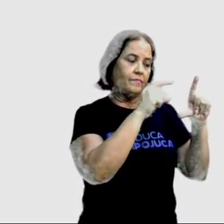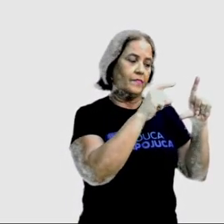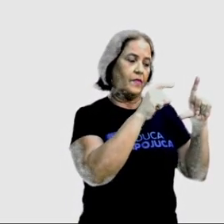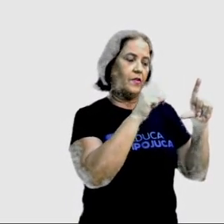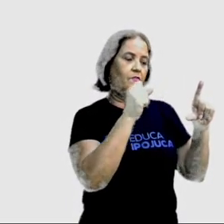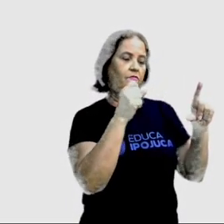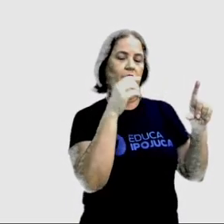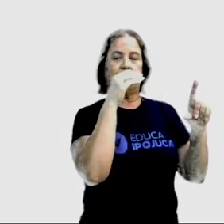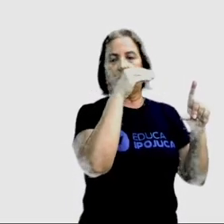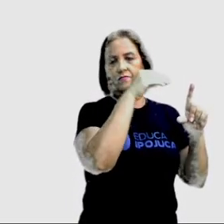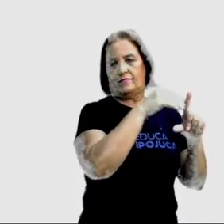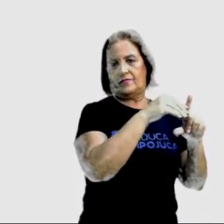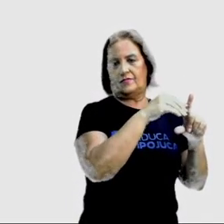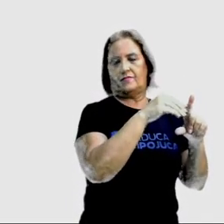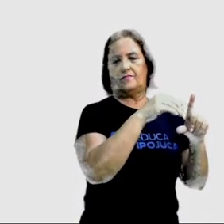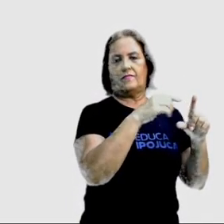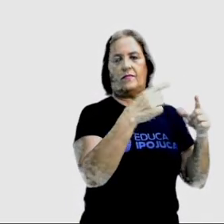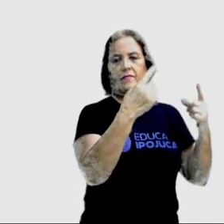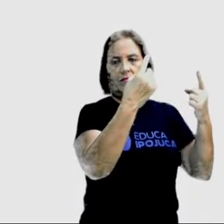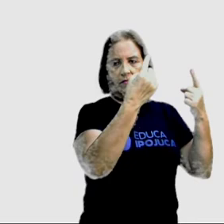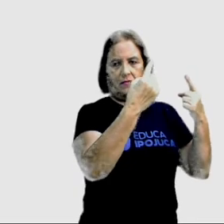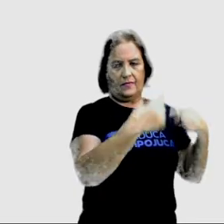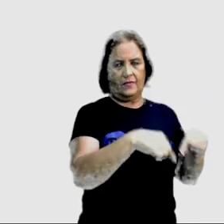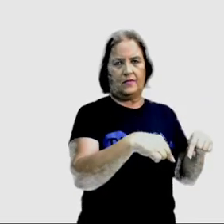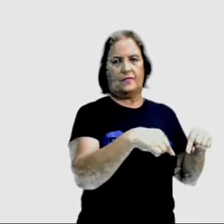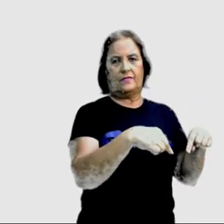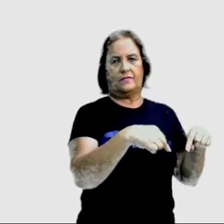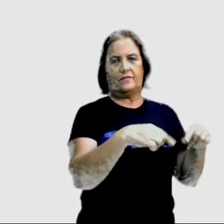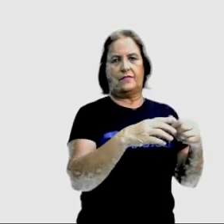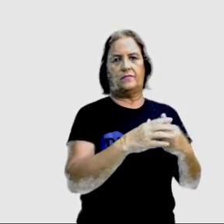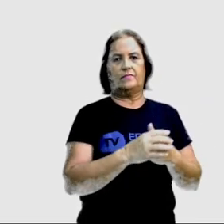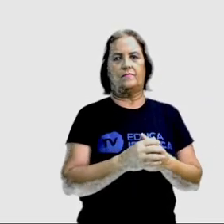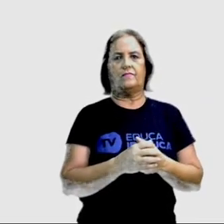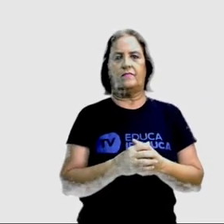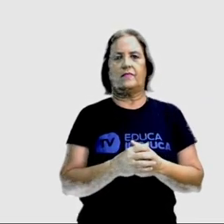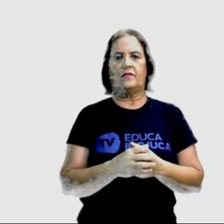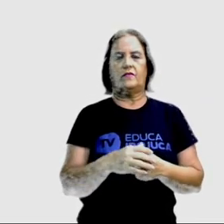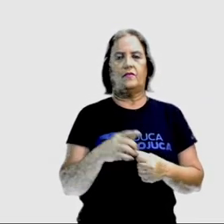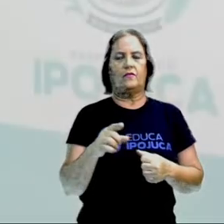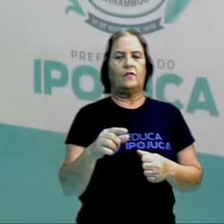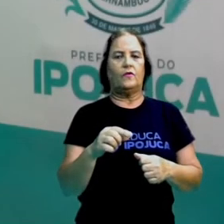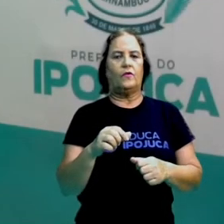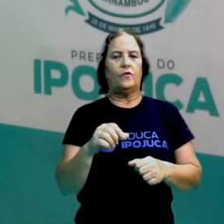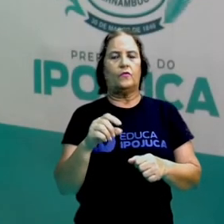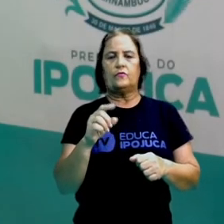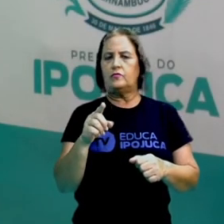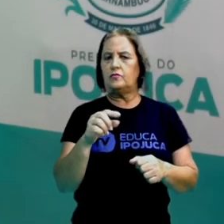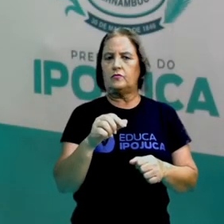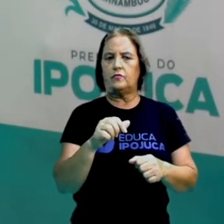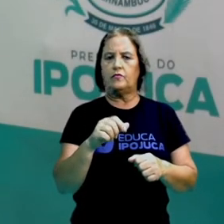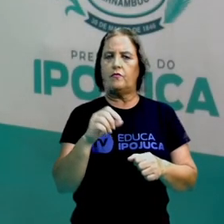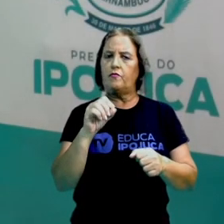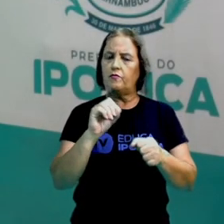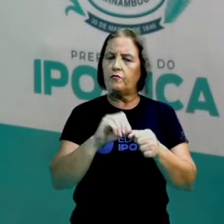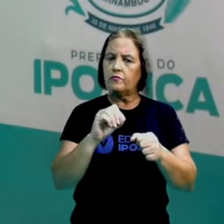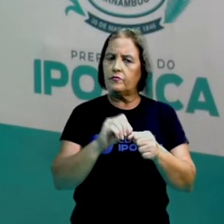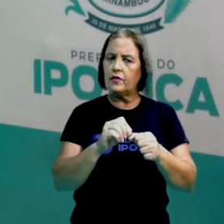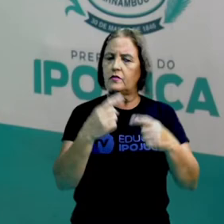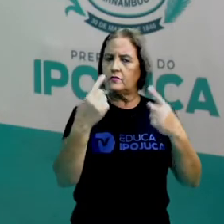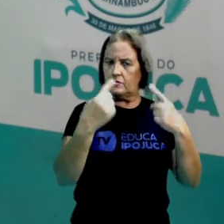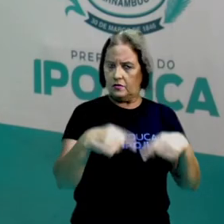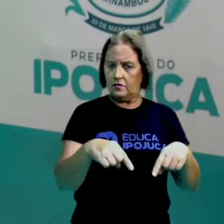automaticamente direcionado para o desafio. Não deixe de fazer o desafio. Por quê?